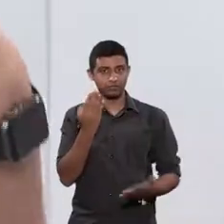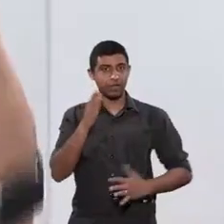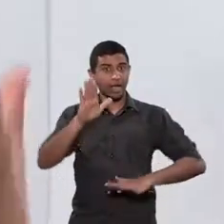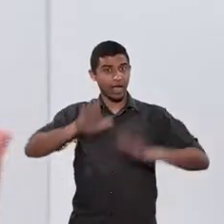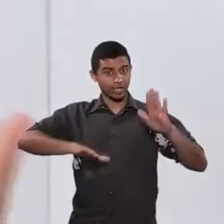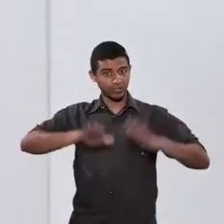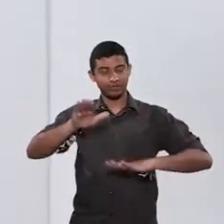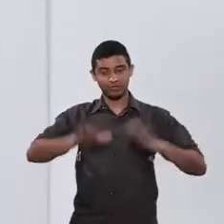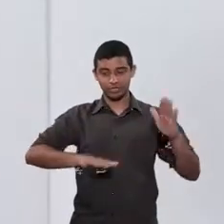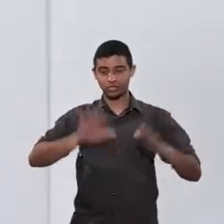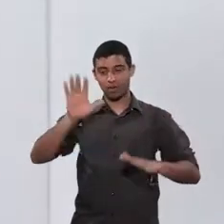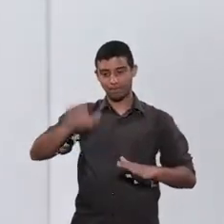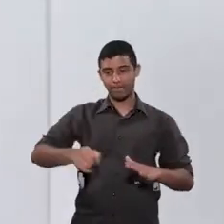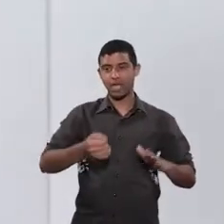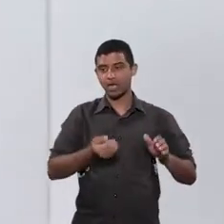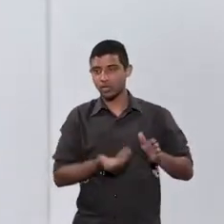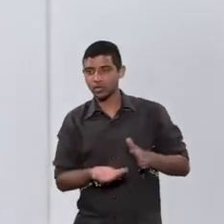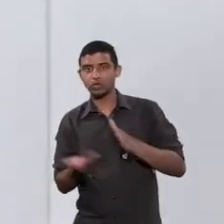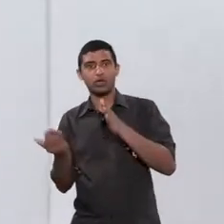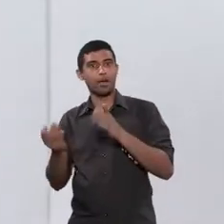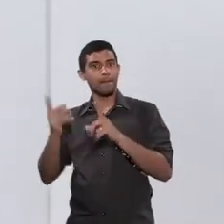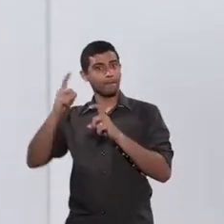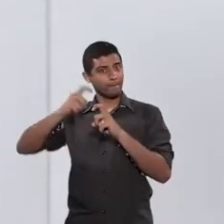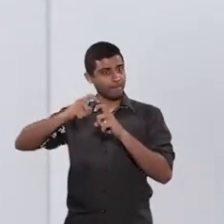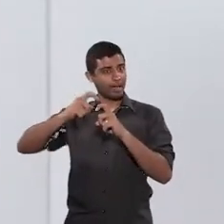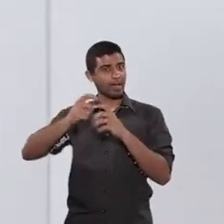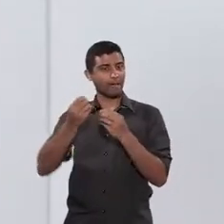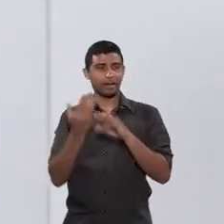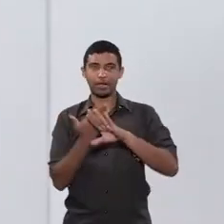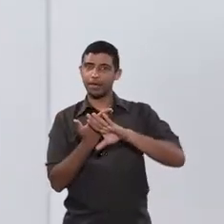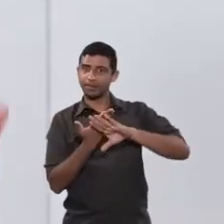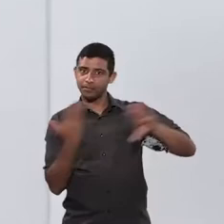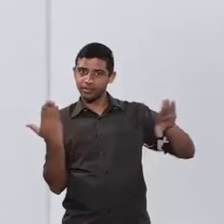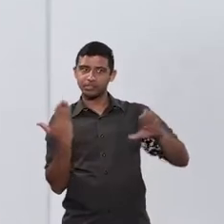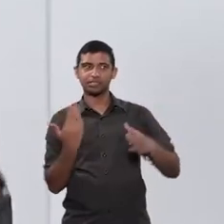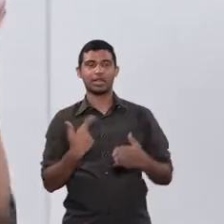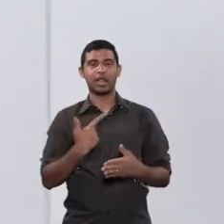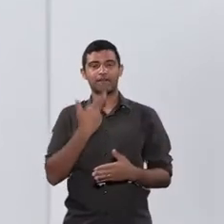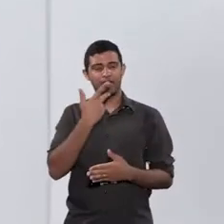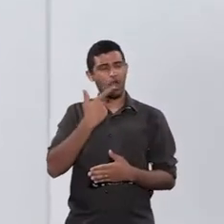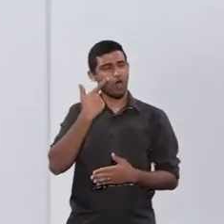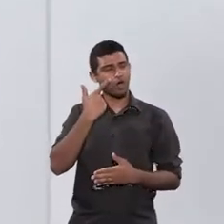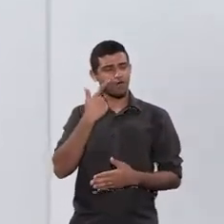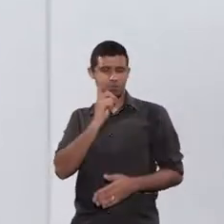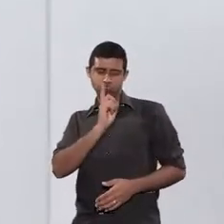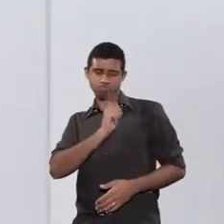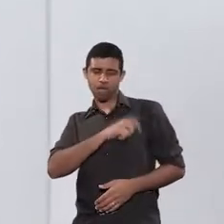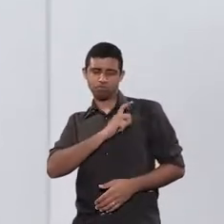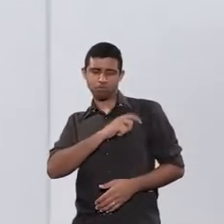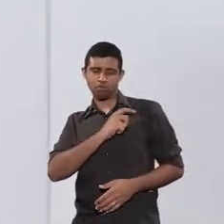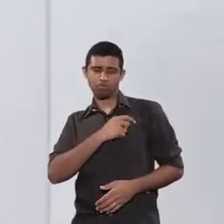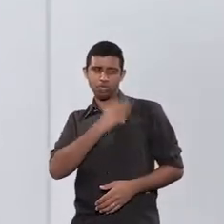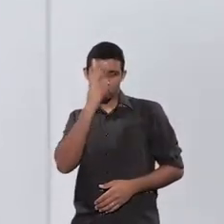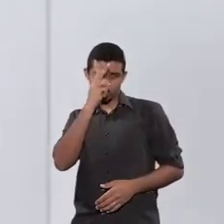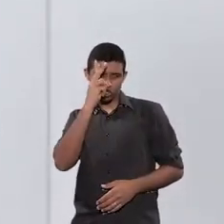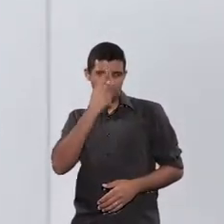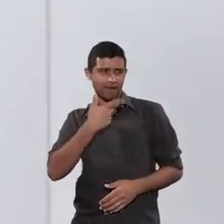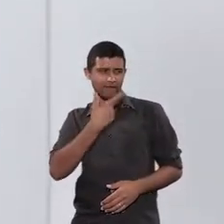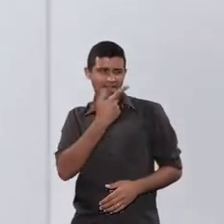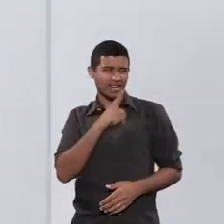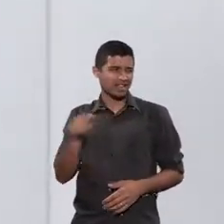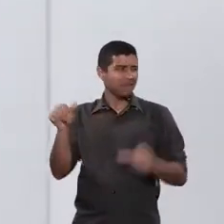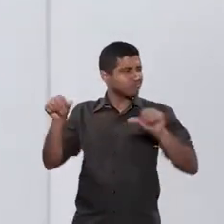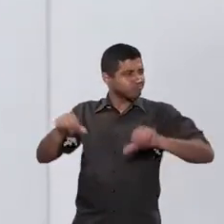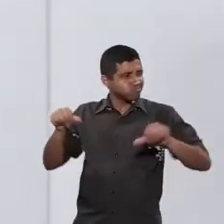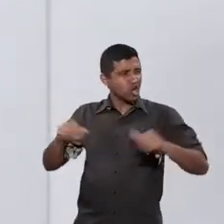às vezes até chega a levar a criança ao médico, para dizer, leva com a intenção, com o relato de que a criança não